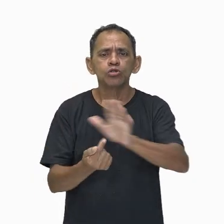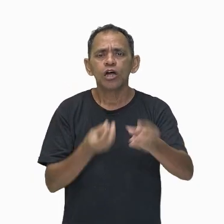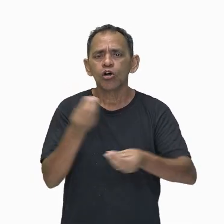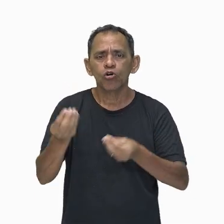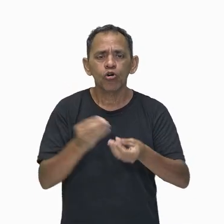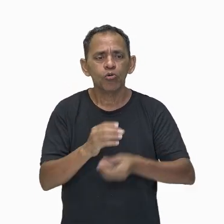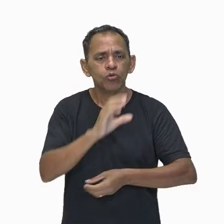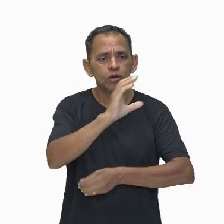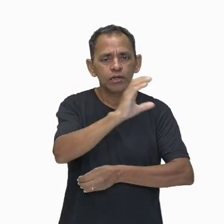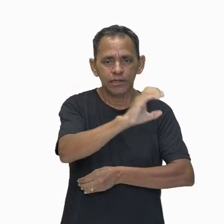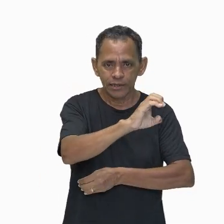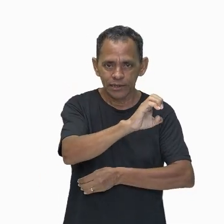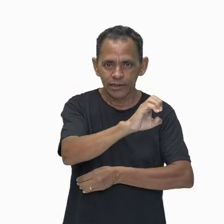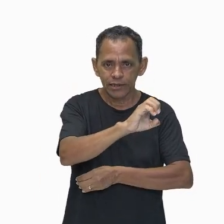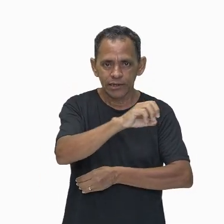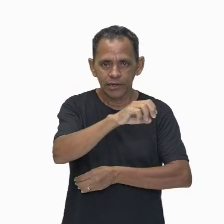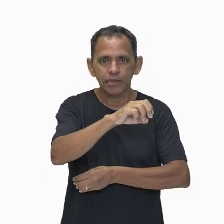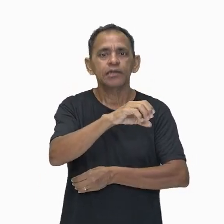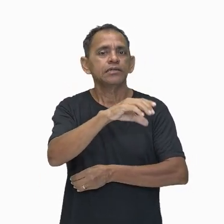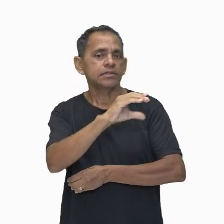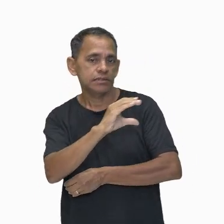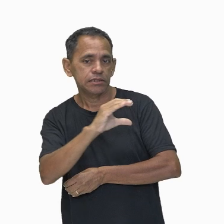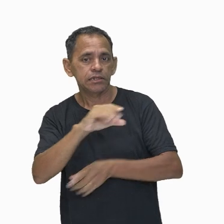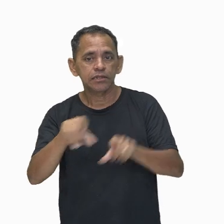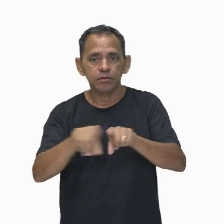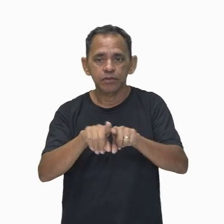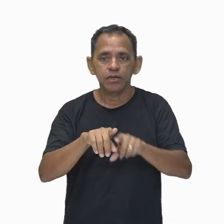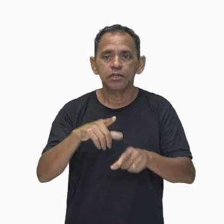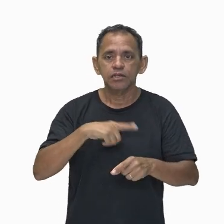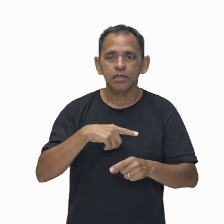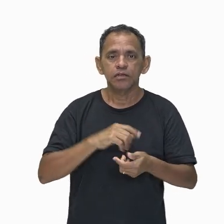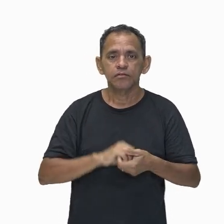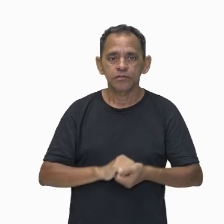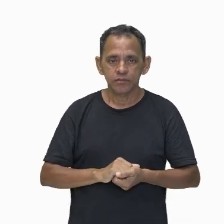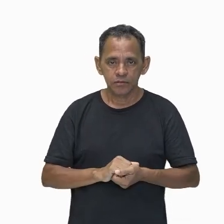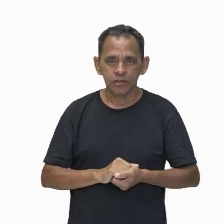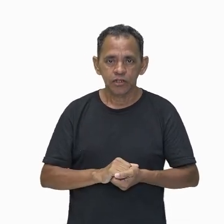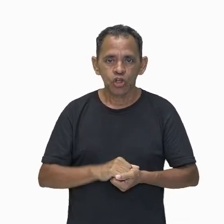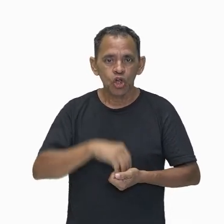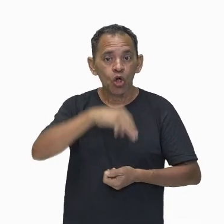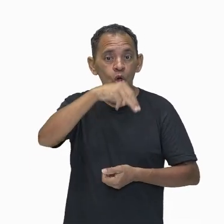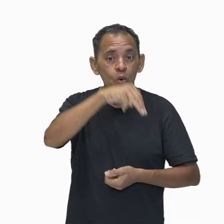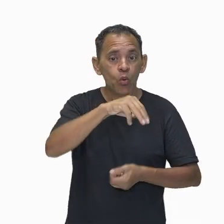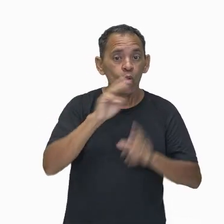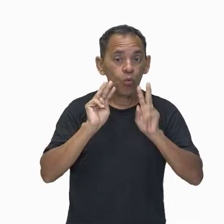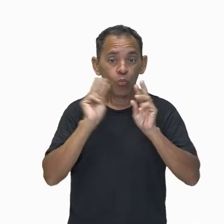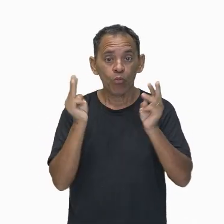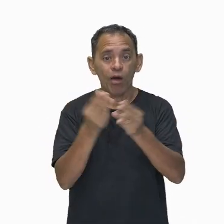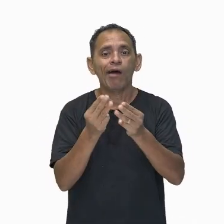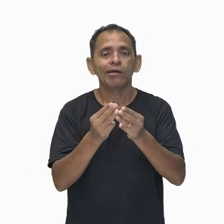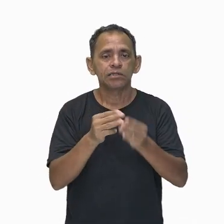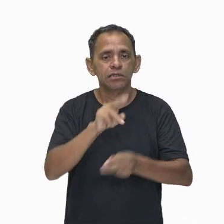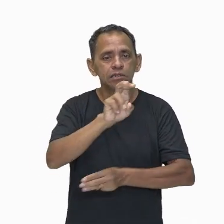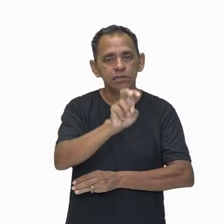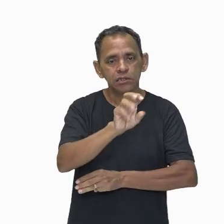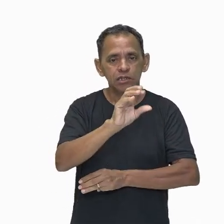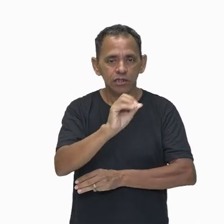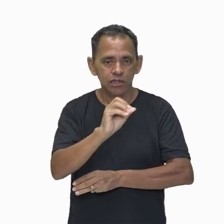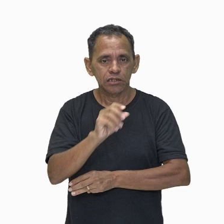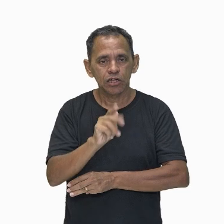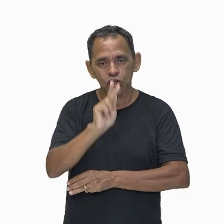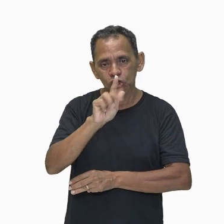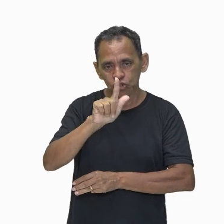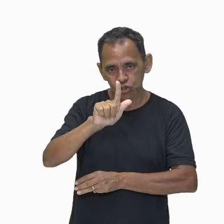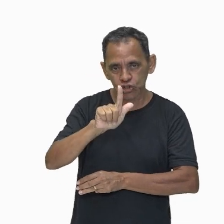cinética de um móvel que tem uma massa de 50 quilogramas e uma velocidade de 2 metros por segundo. Como é eu faço pra